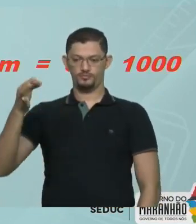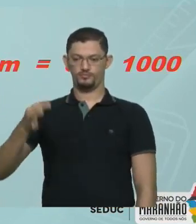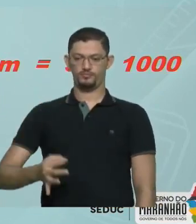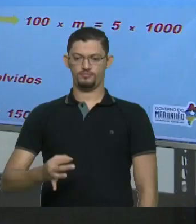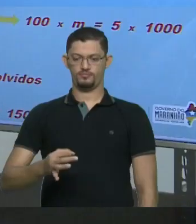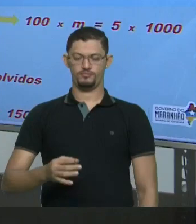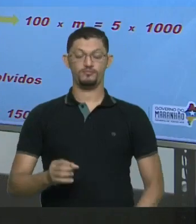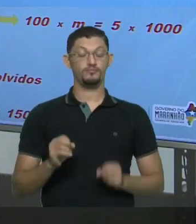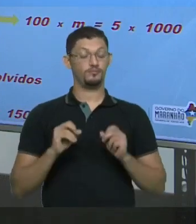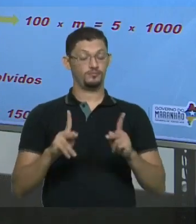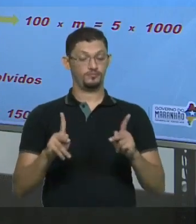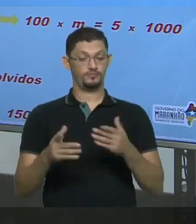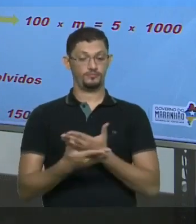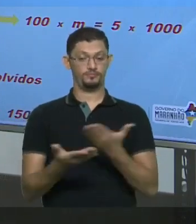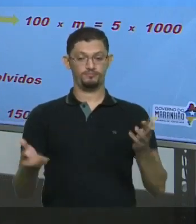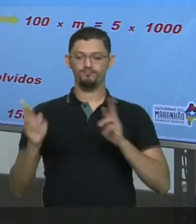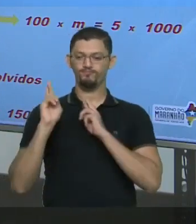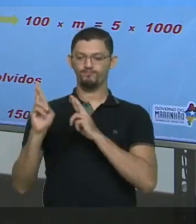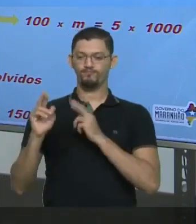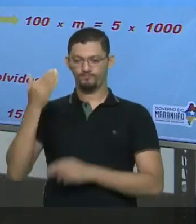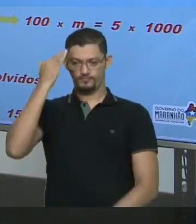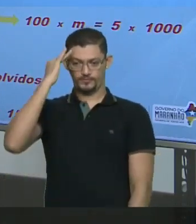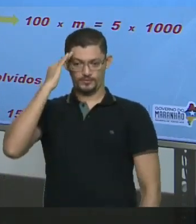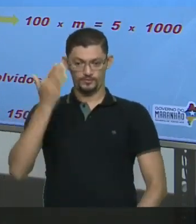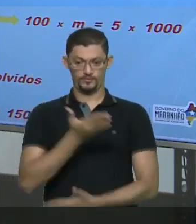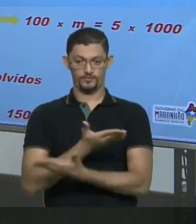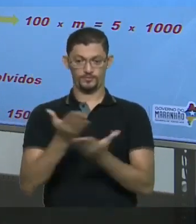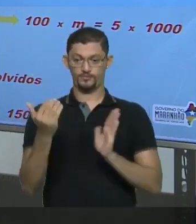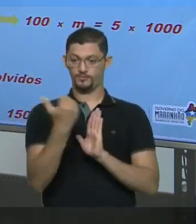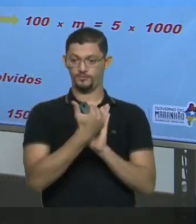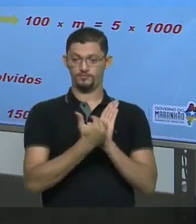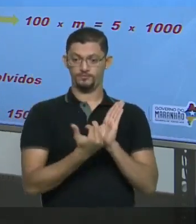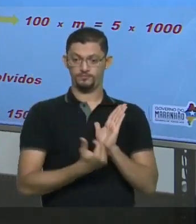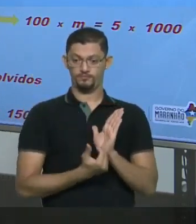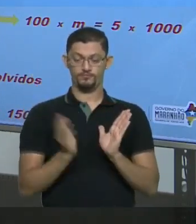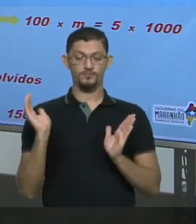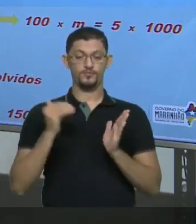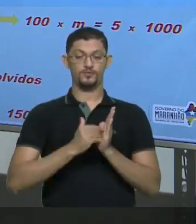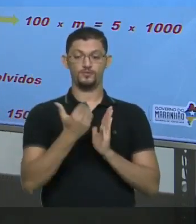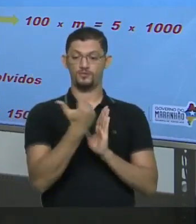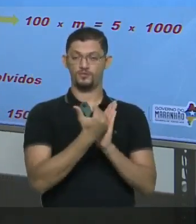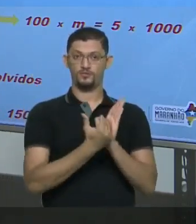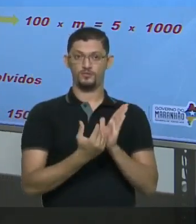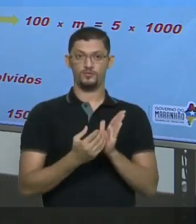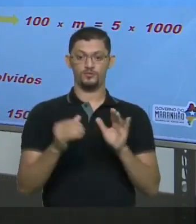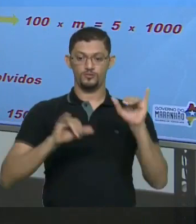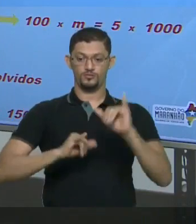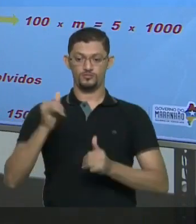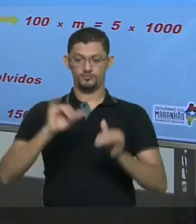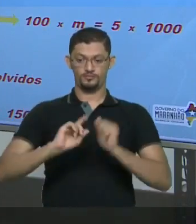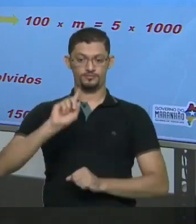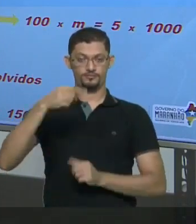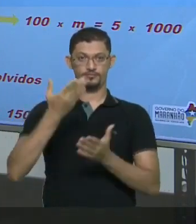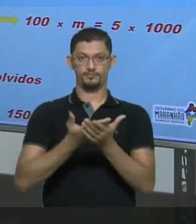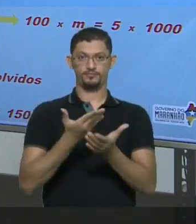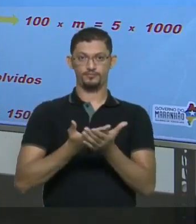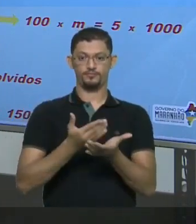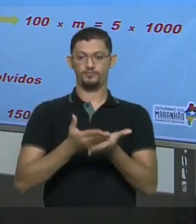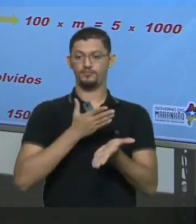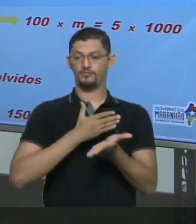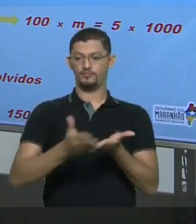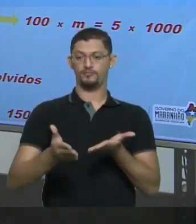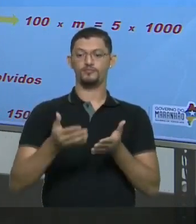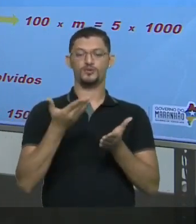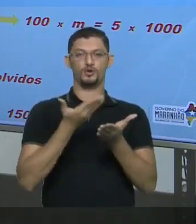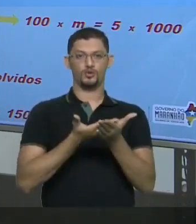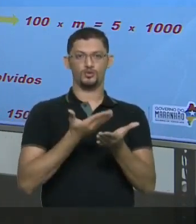Beleza pessoal Espero que tenham entendido Esta classificação Esta última classificação De solução Na próxima aula Nós vamos começar A